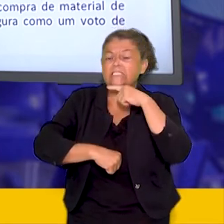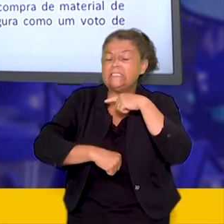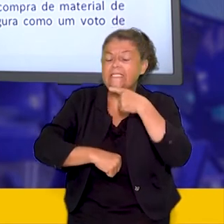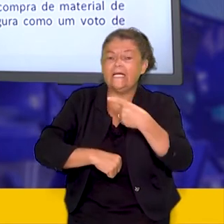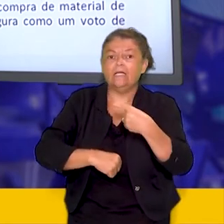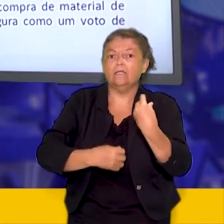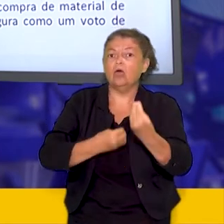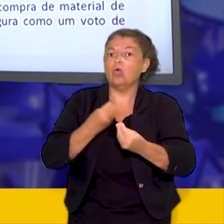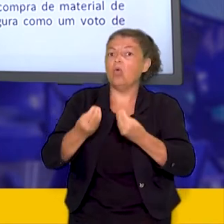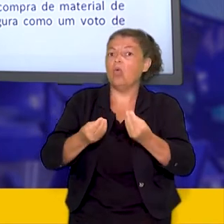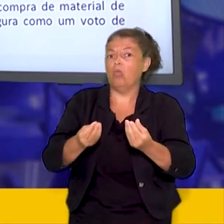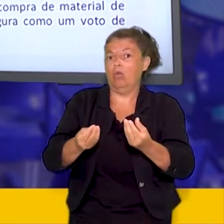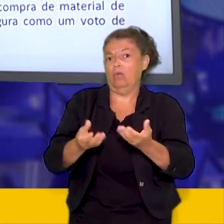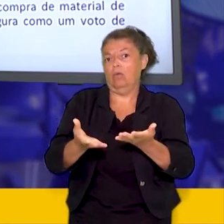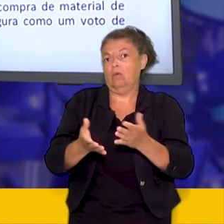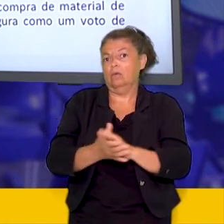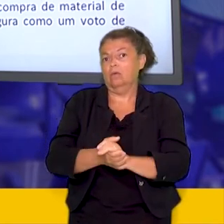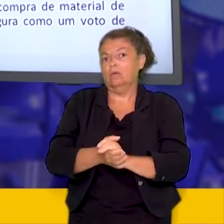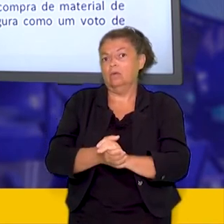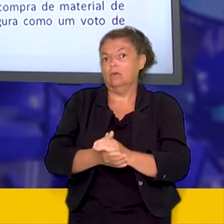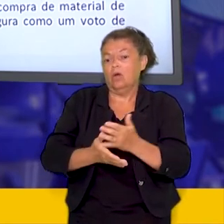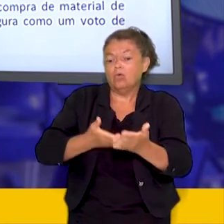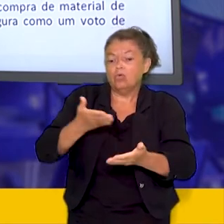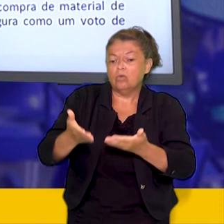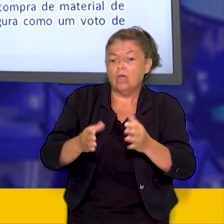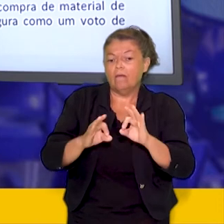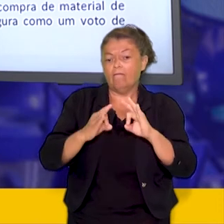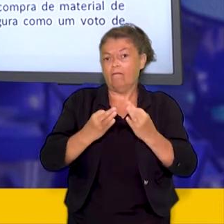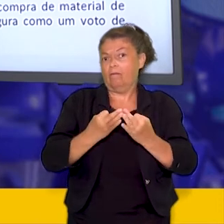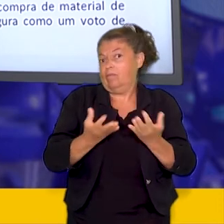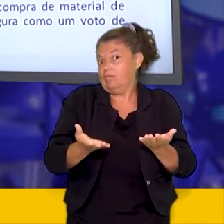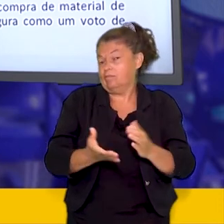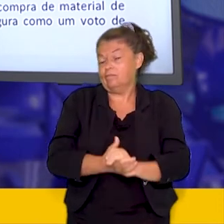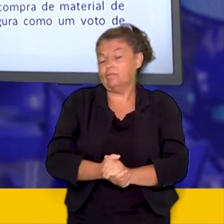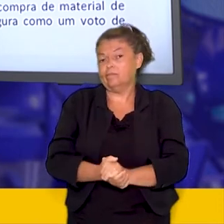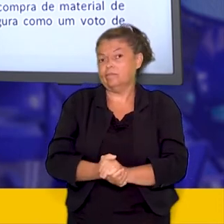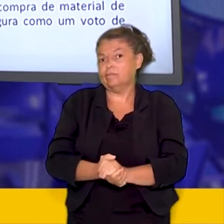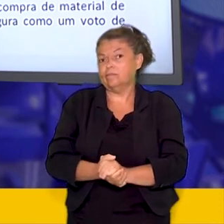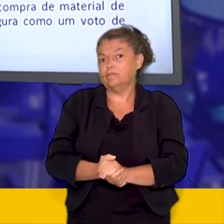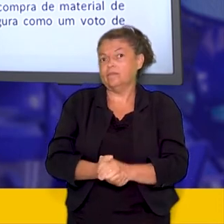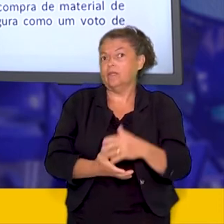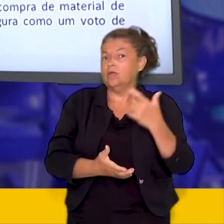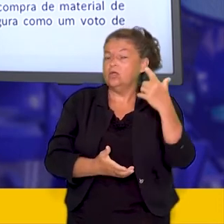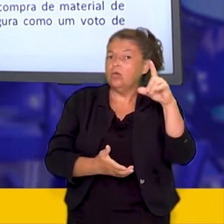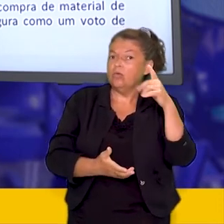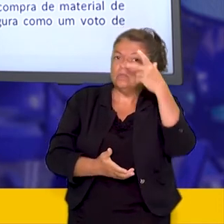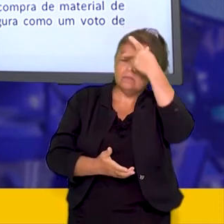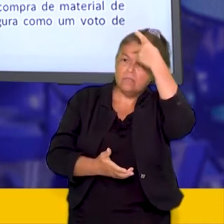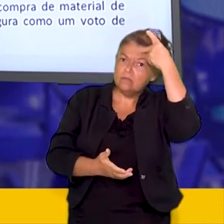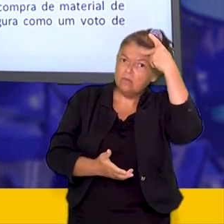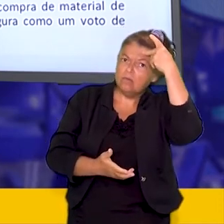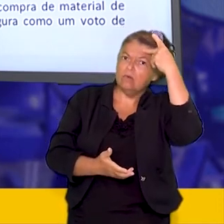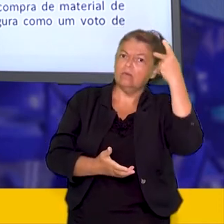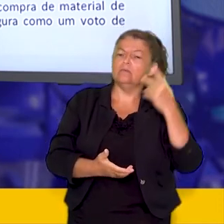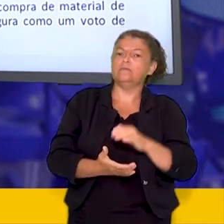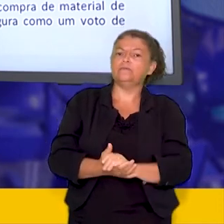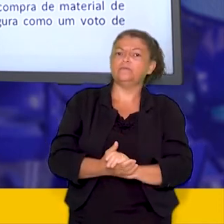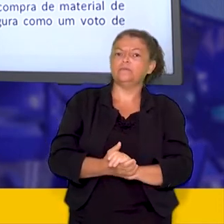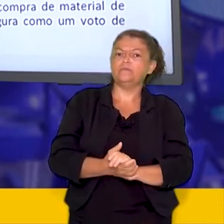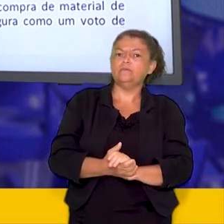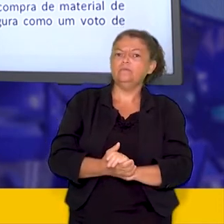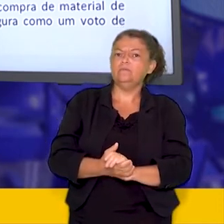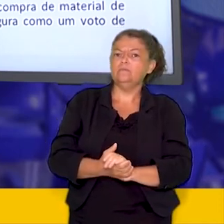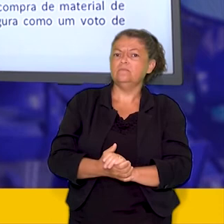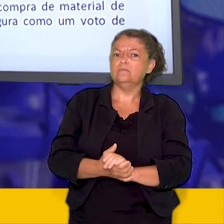em prol de seus ideais outros por sua vez diante da realidade da